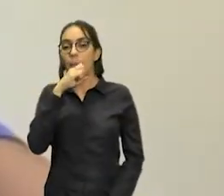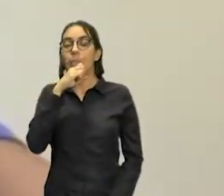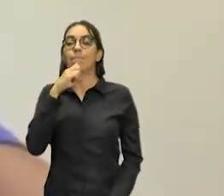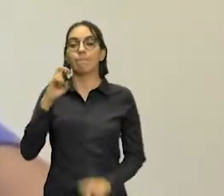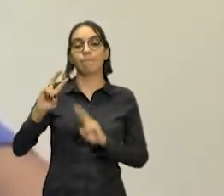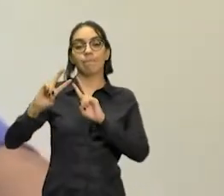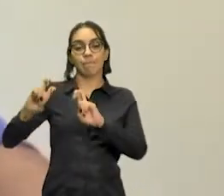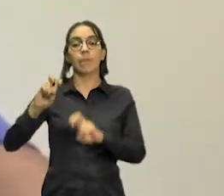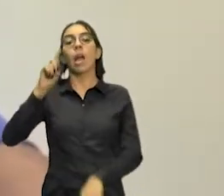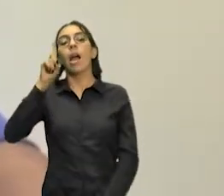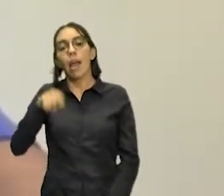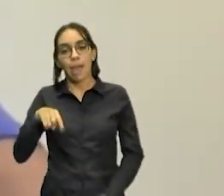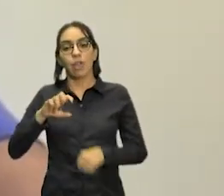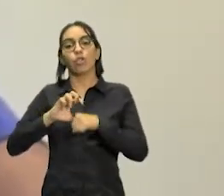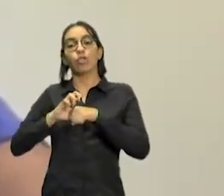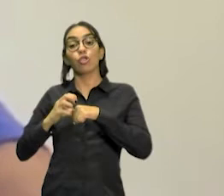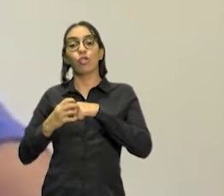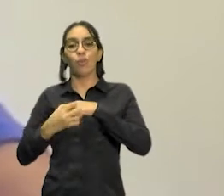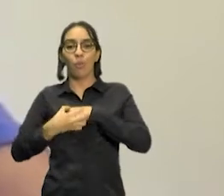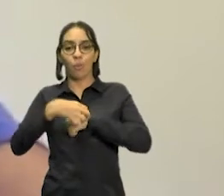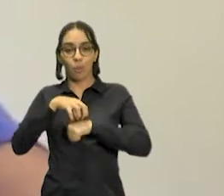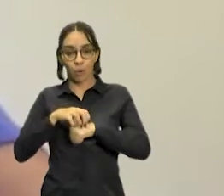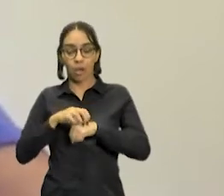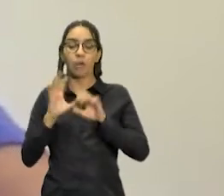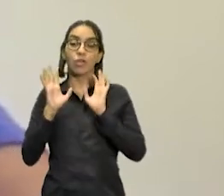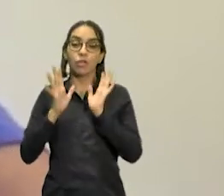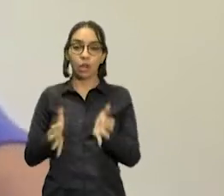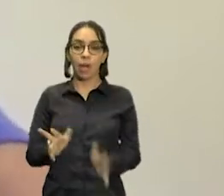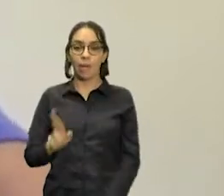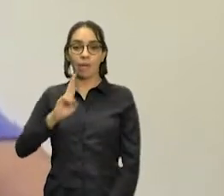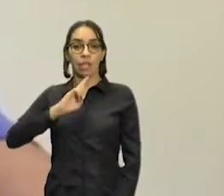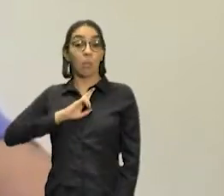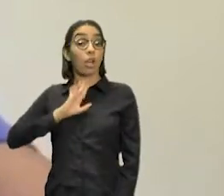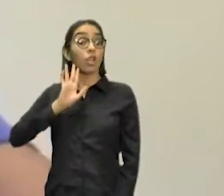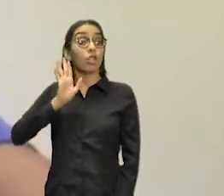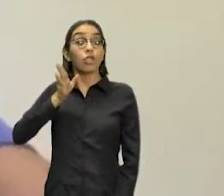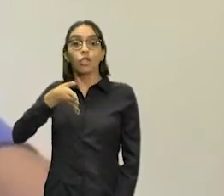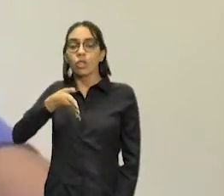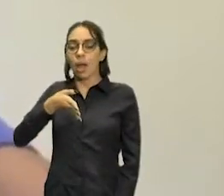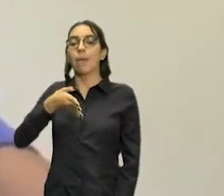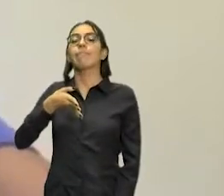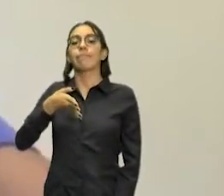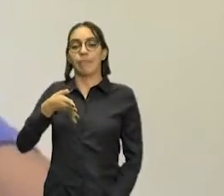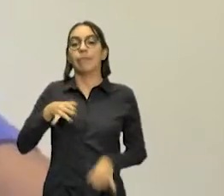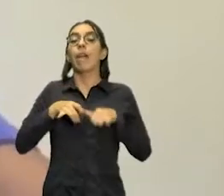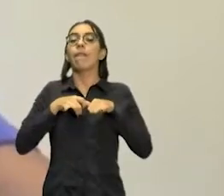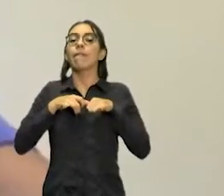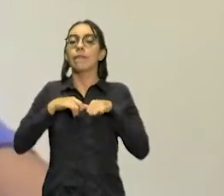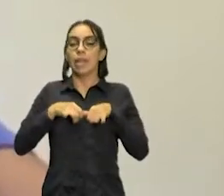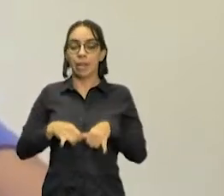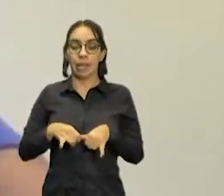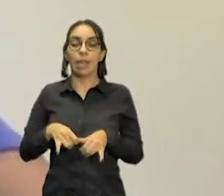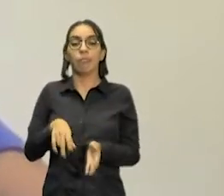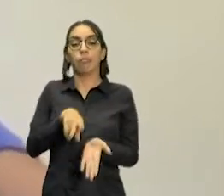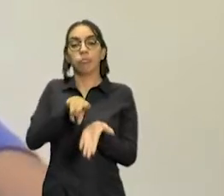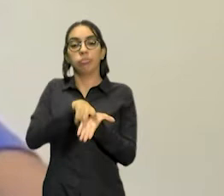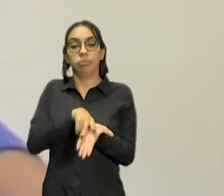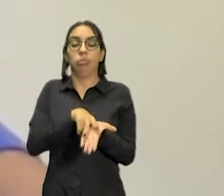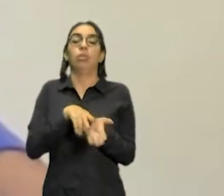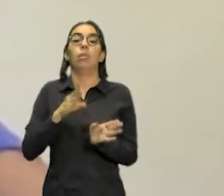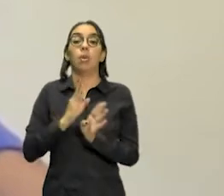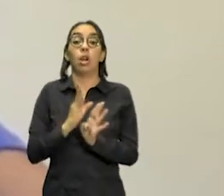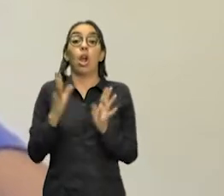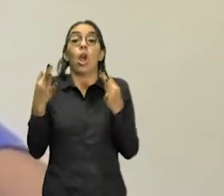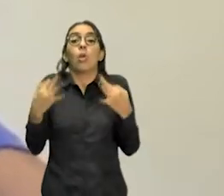chikungunha. E até então já fui internada, tive que ficar internada, porque eu tinha muitas dores